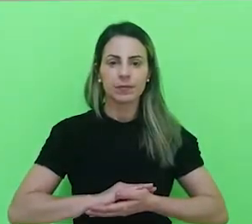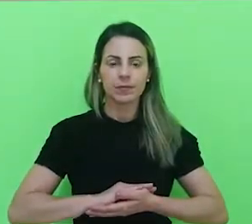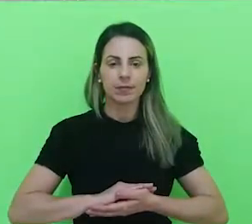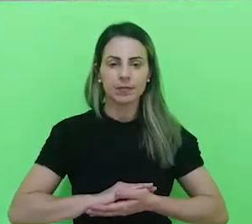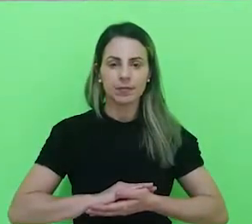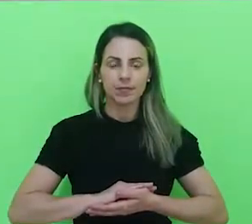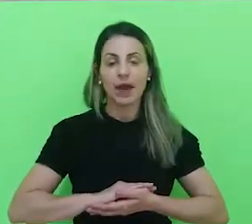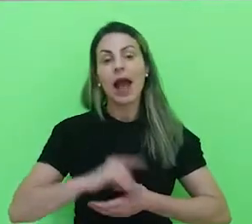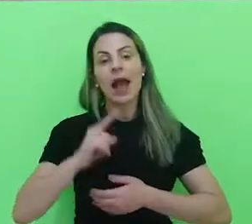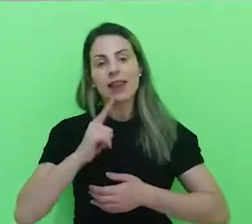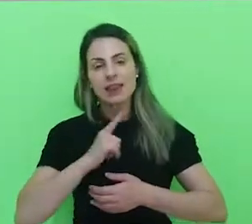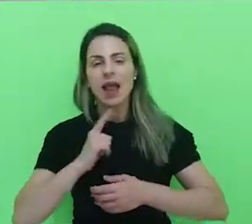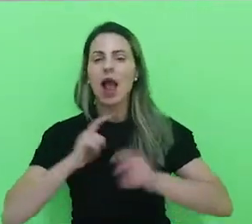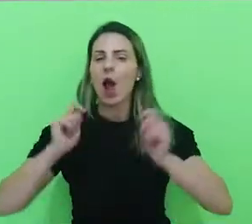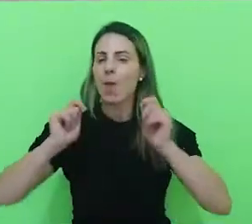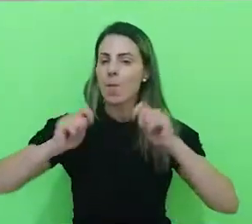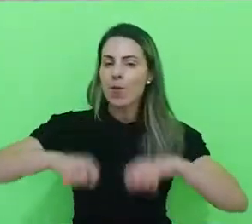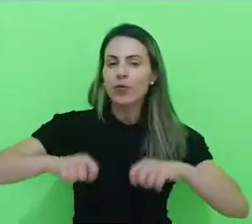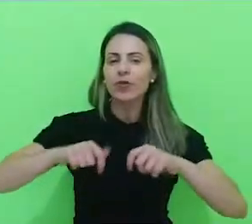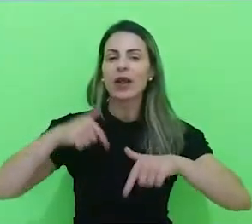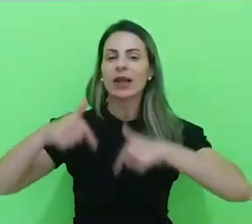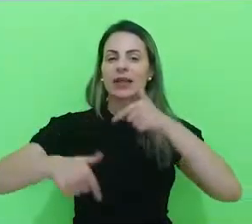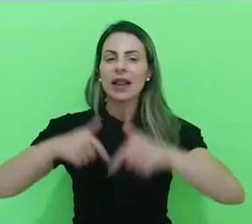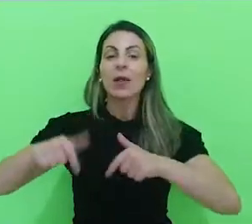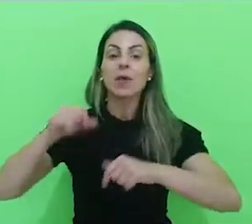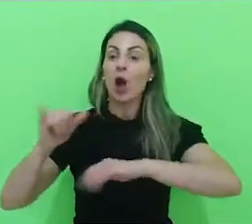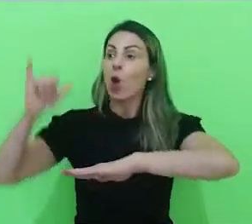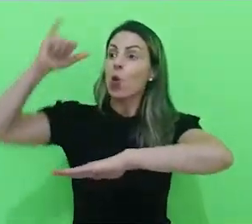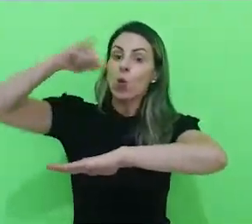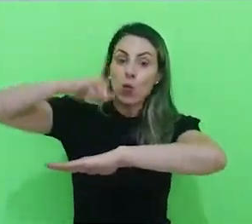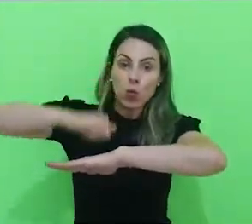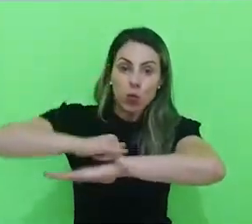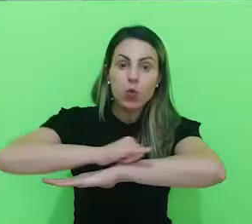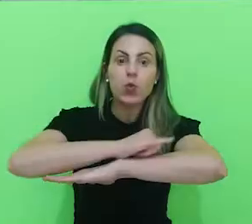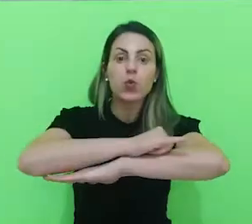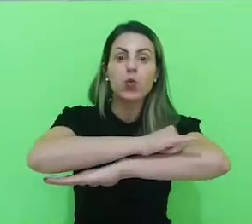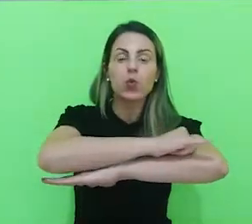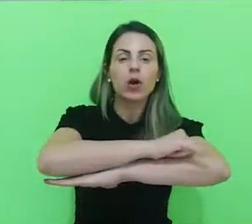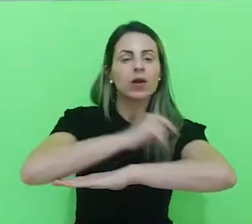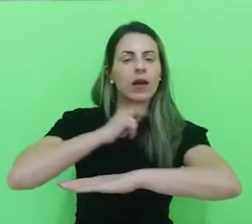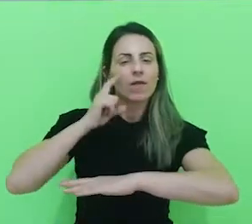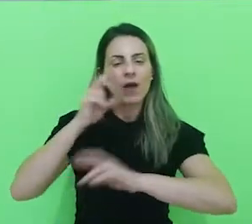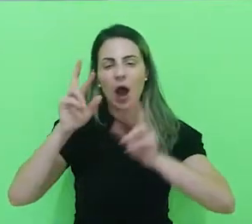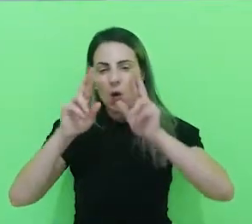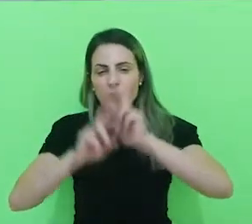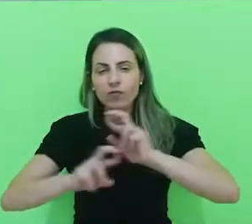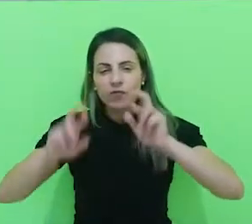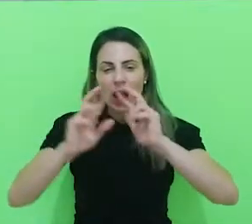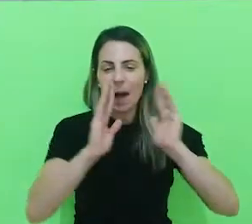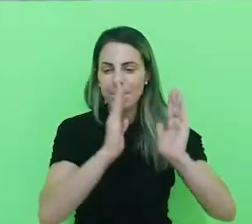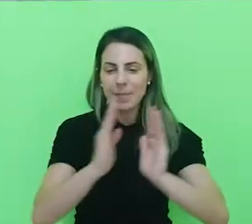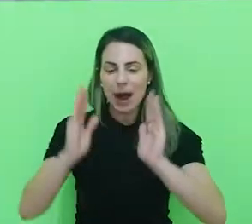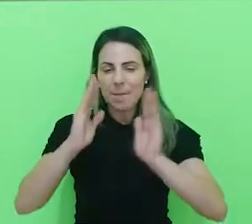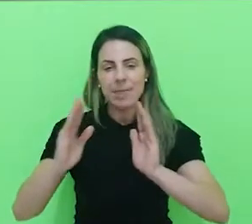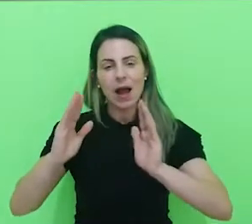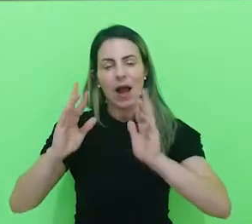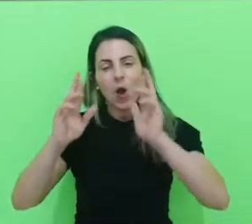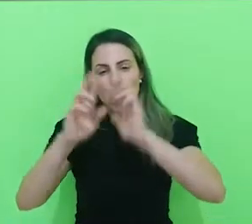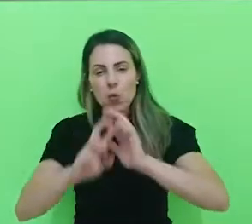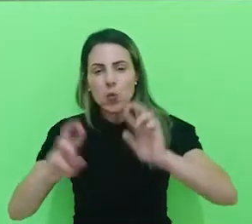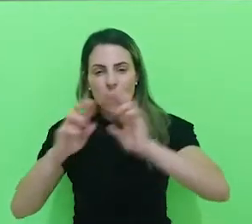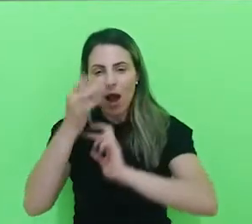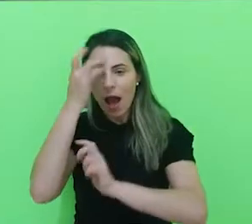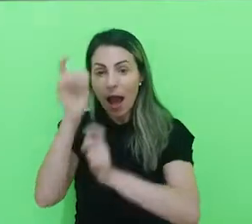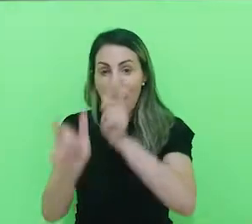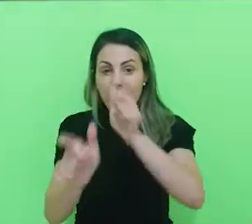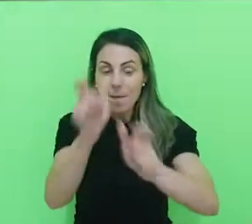A ainda tem a possibilidade de trabalhar em aeroportos, onde você fiscaliza cargas e fiscaliza também pessoas